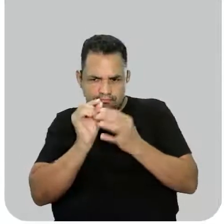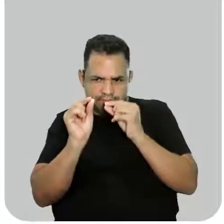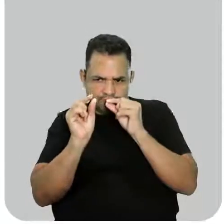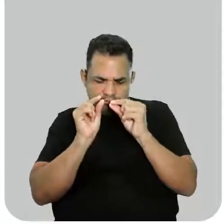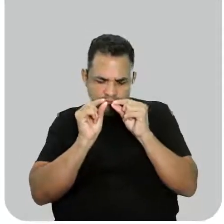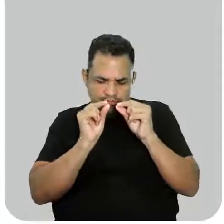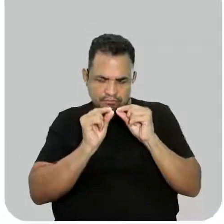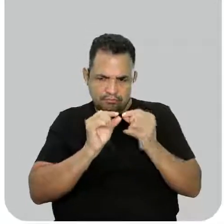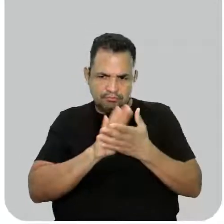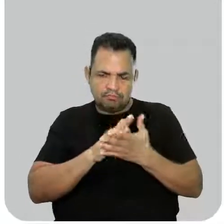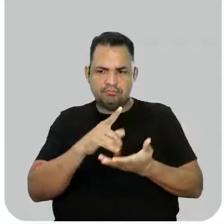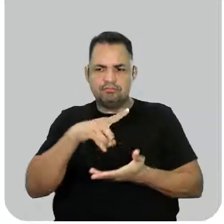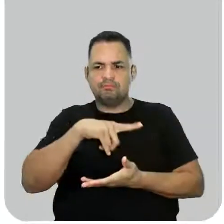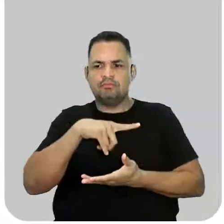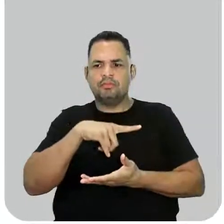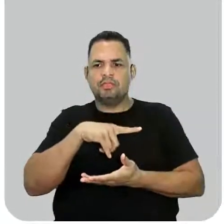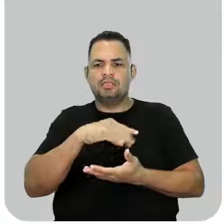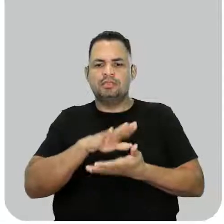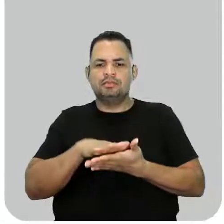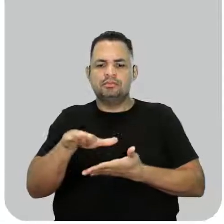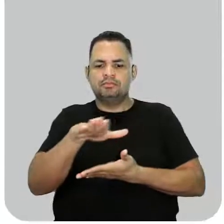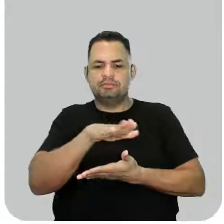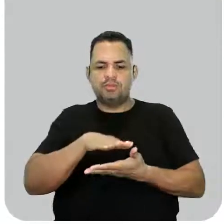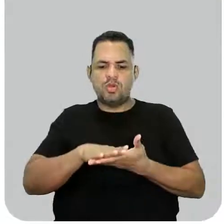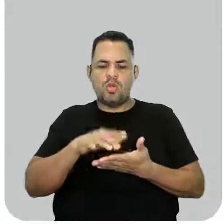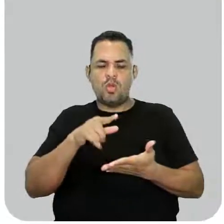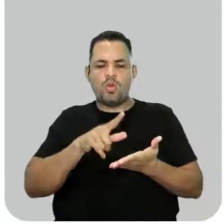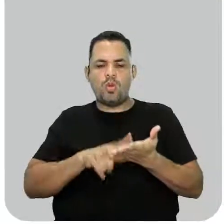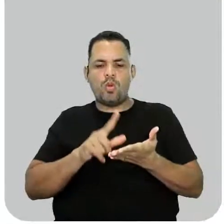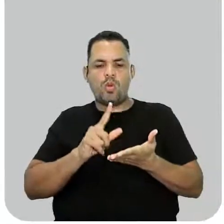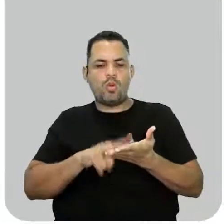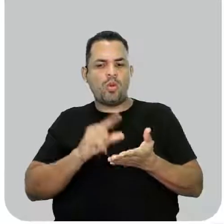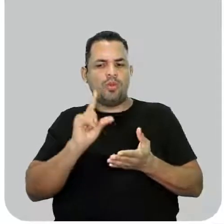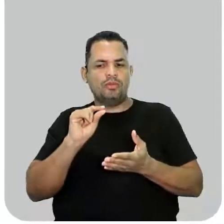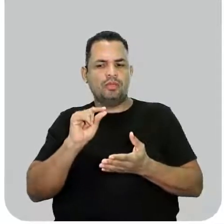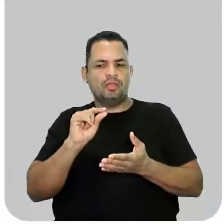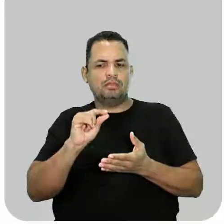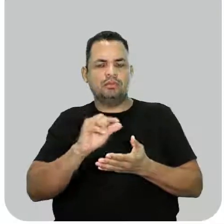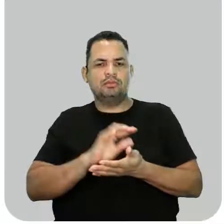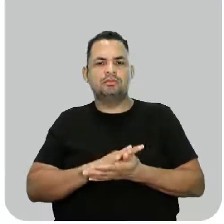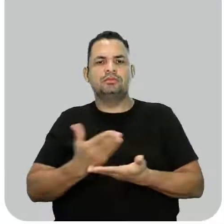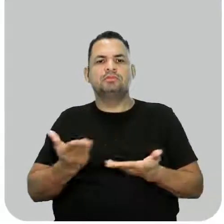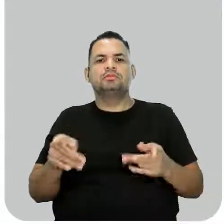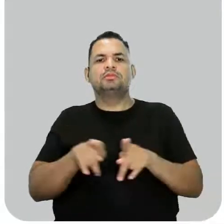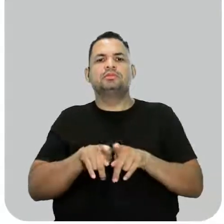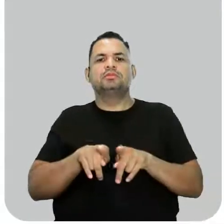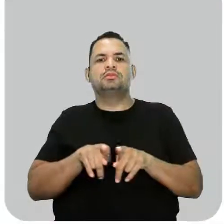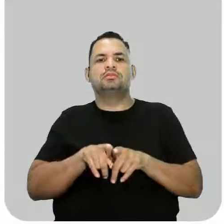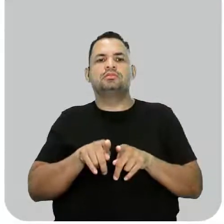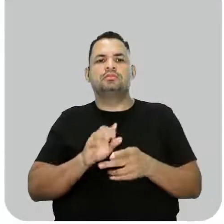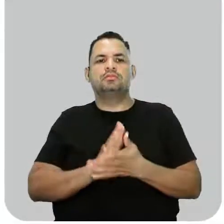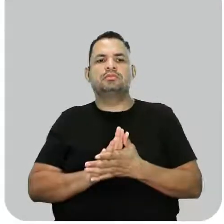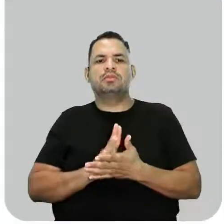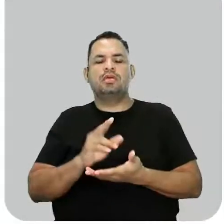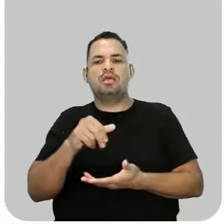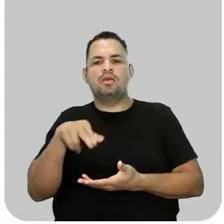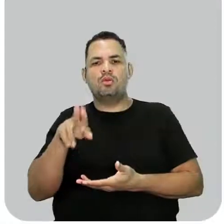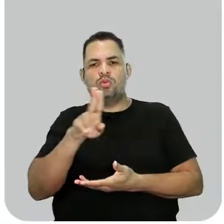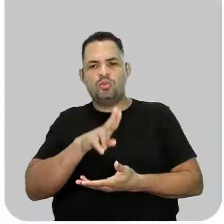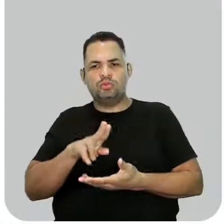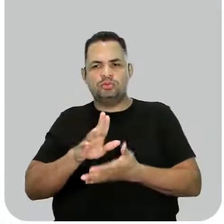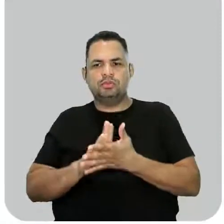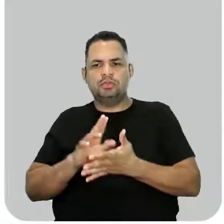pedaços, ele vai ter uma maior superfície de contato. E é o que ocorre aqui no uso da nanotecnologia nas